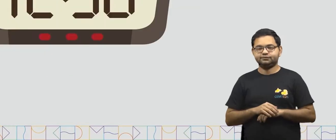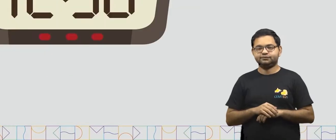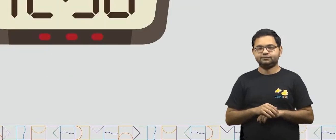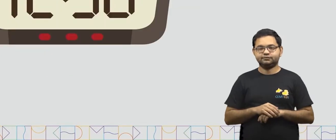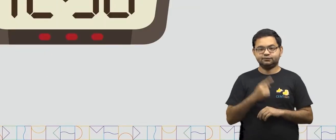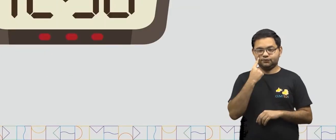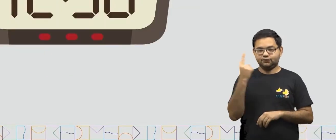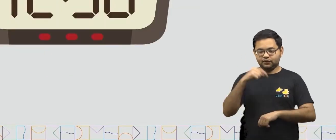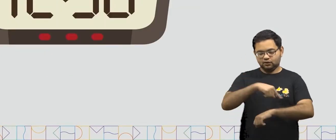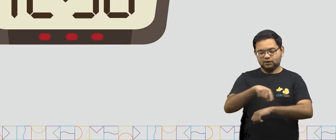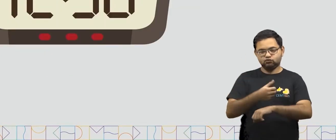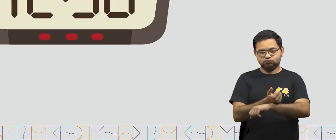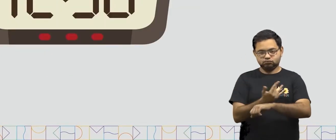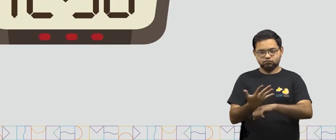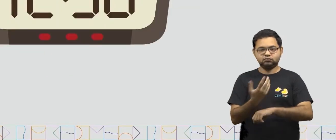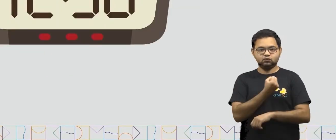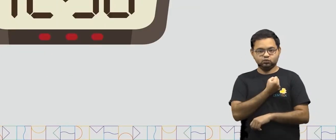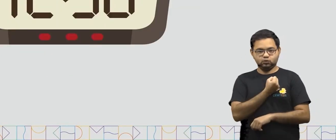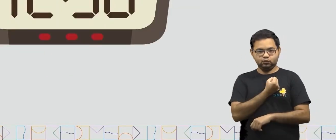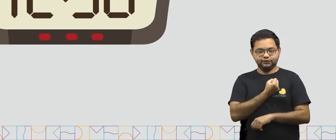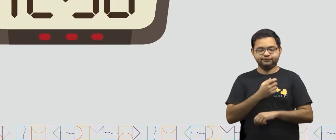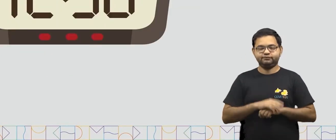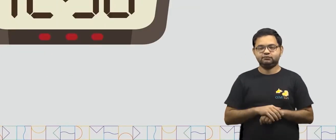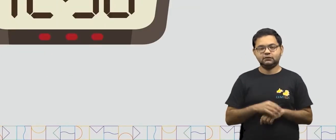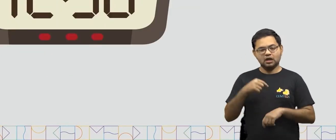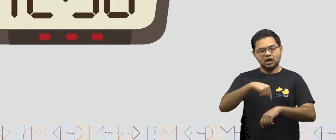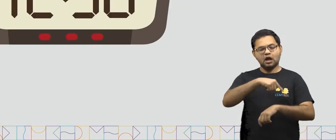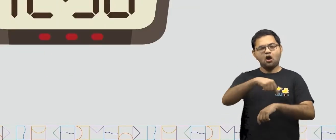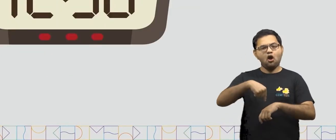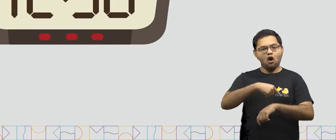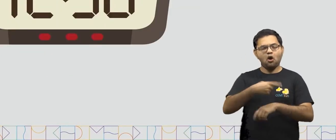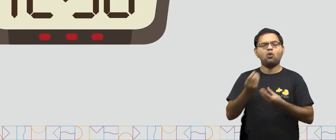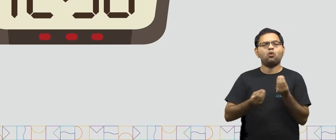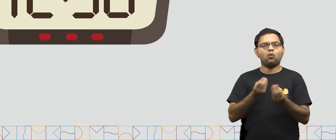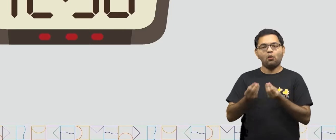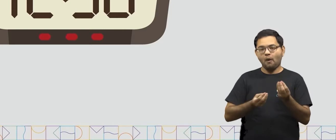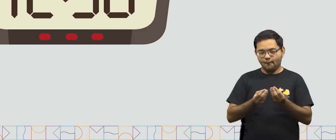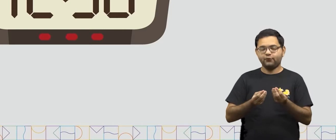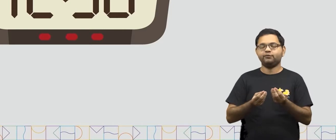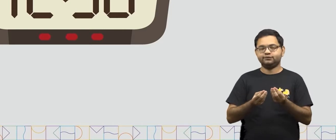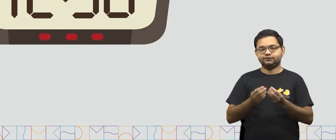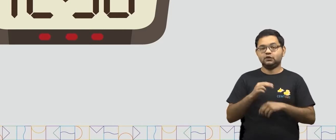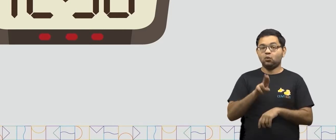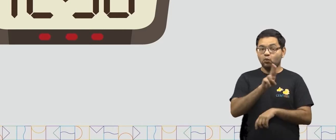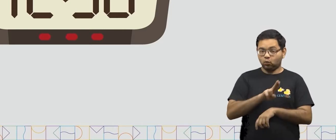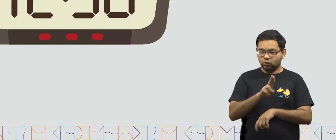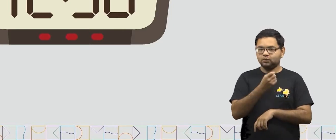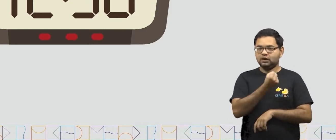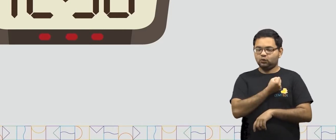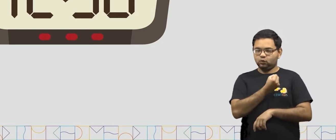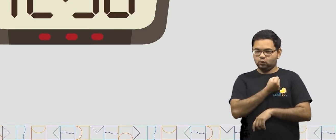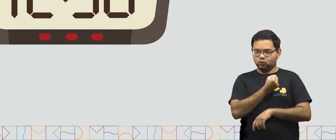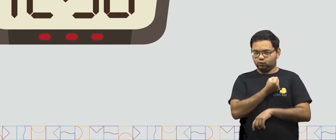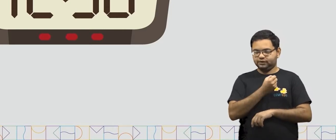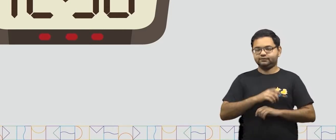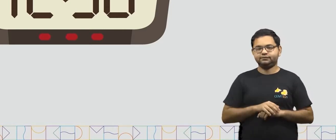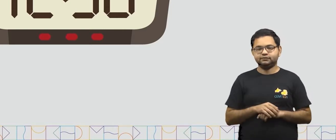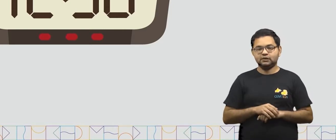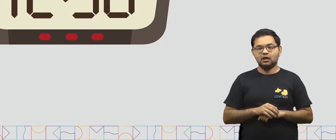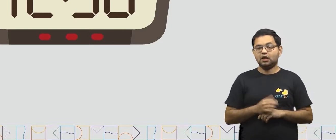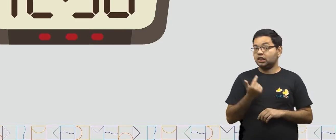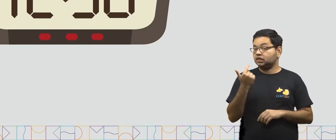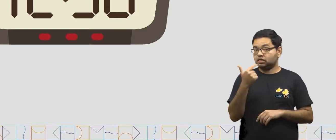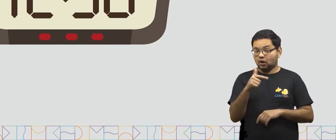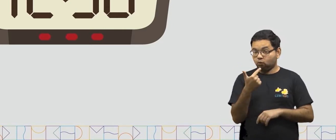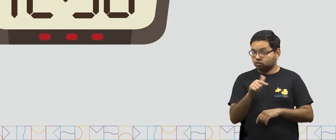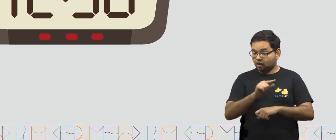digital. Nele, as horas e os minutos são indicados por números. Ele não possui